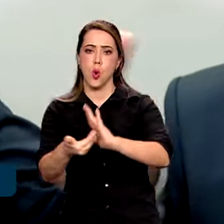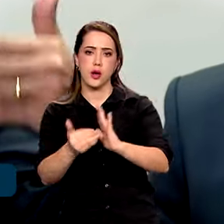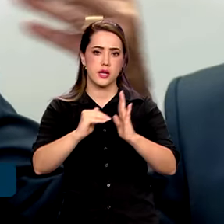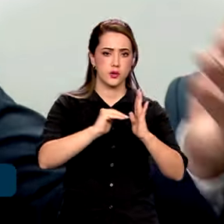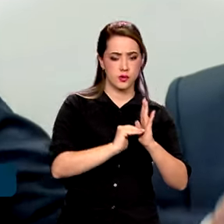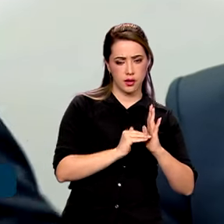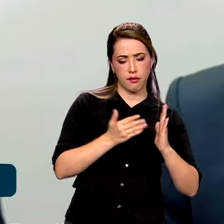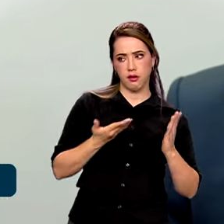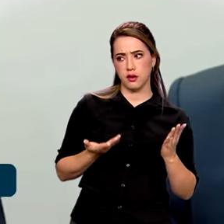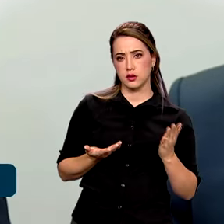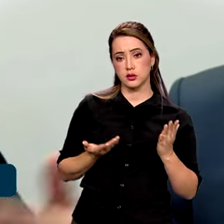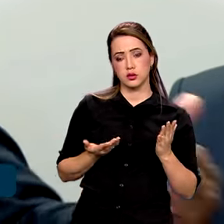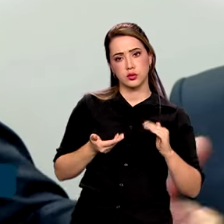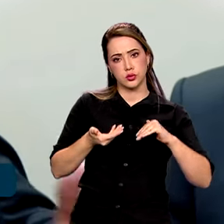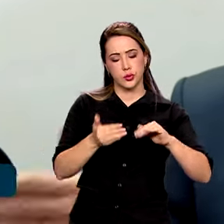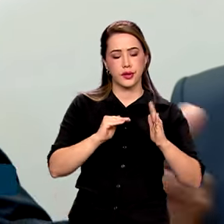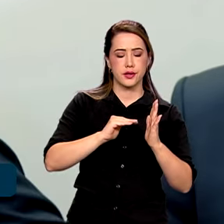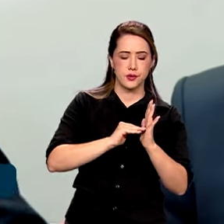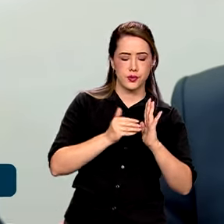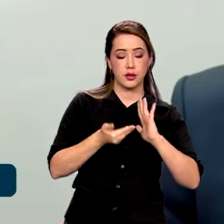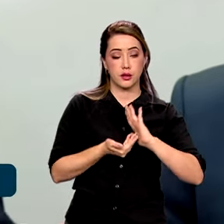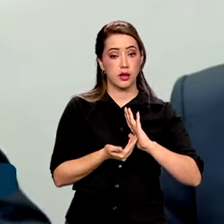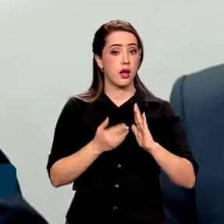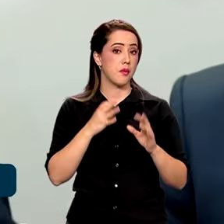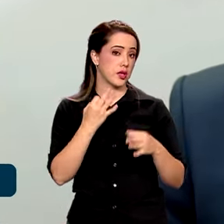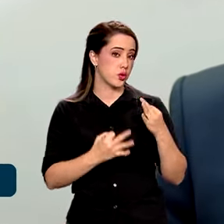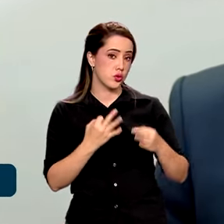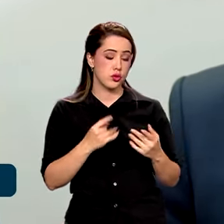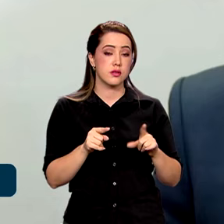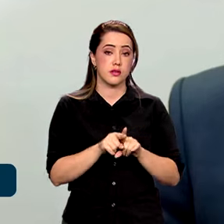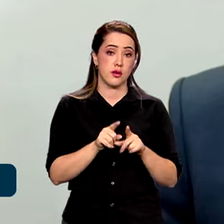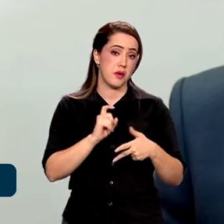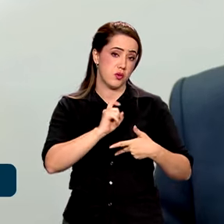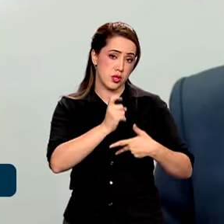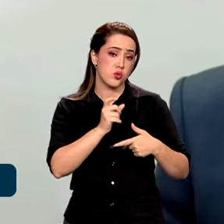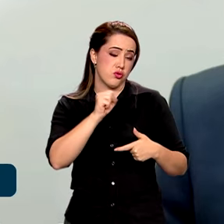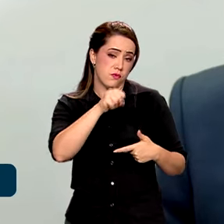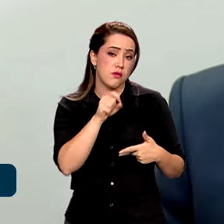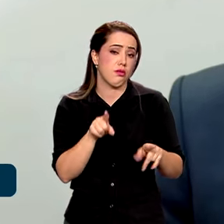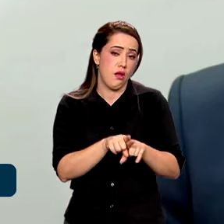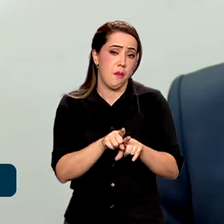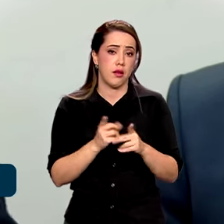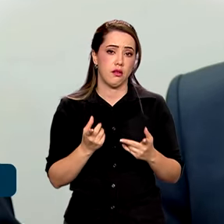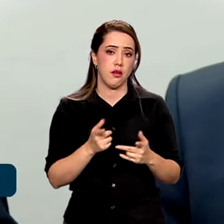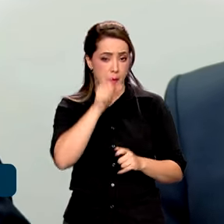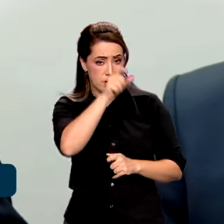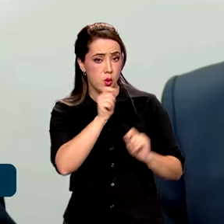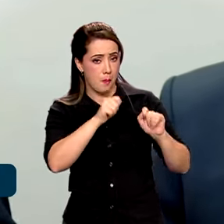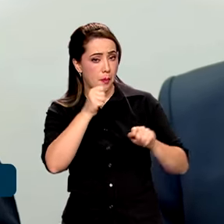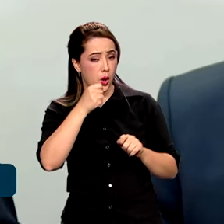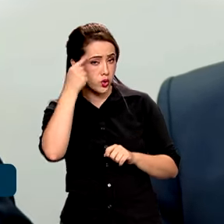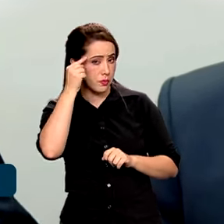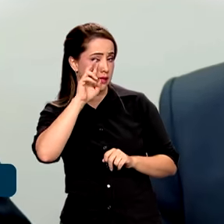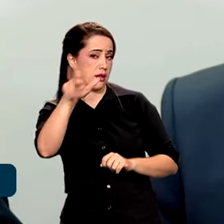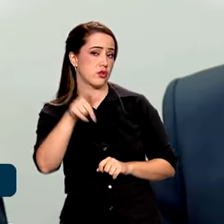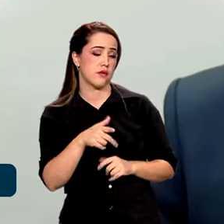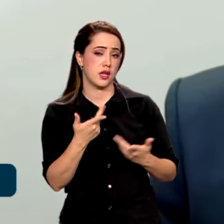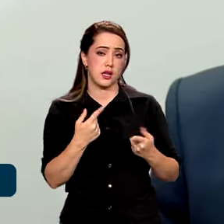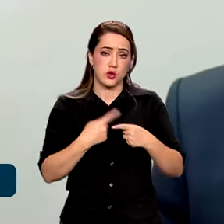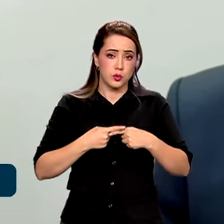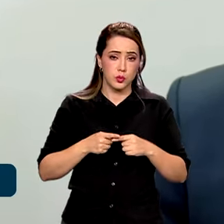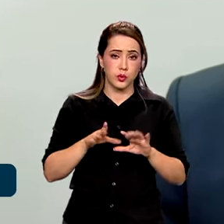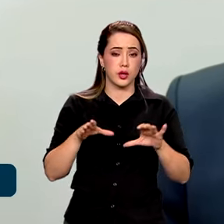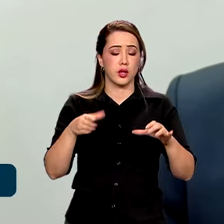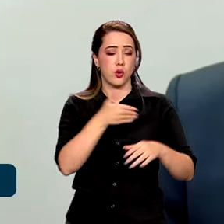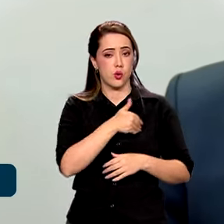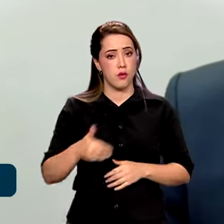Senado, na Câmara, no Judiciário e no Executivo também. Sabe, é um governo amplo, é um governo que tem pessoas